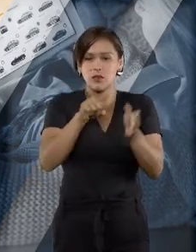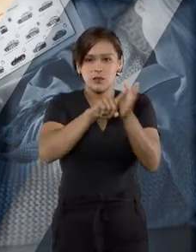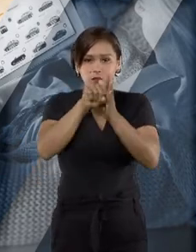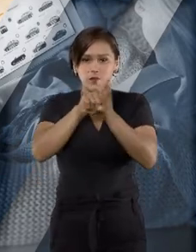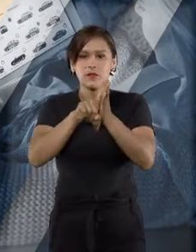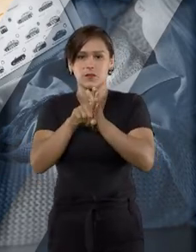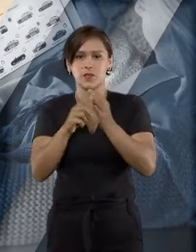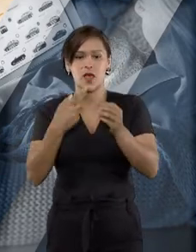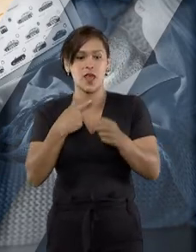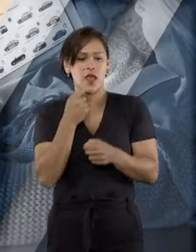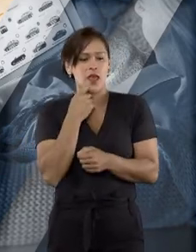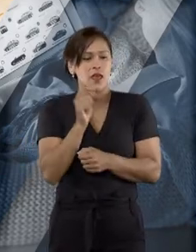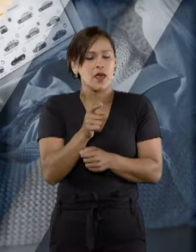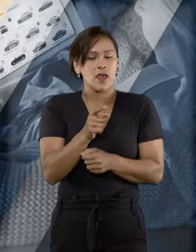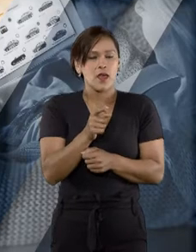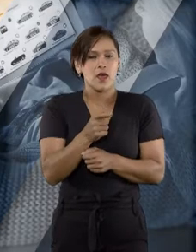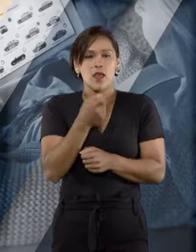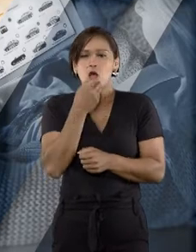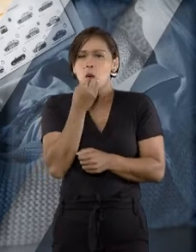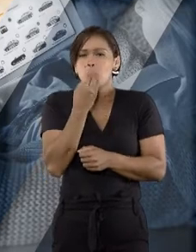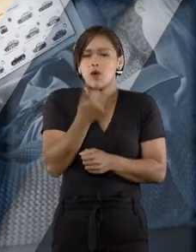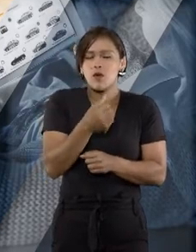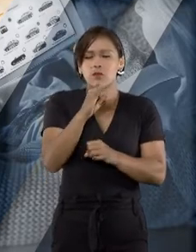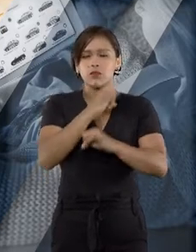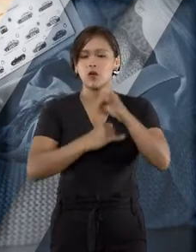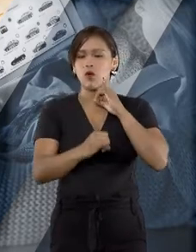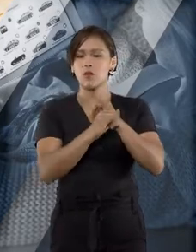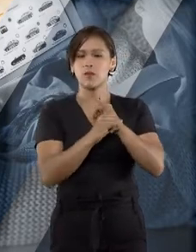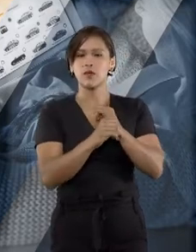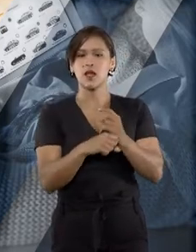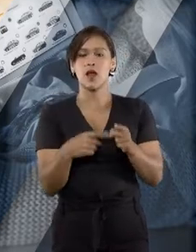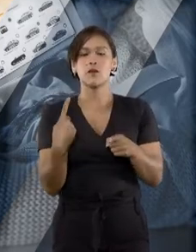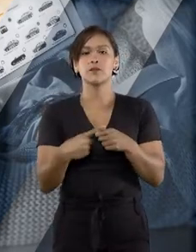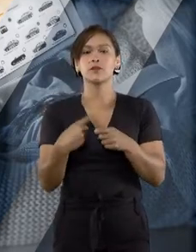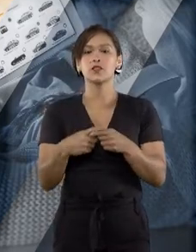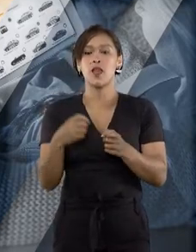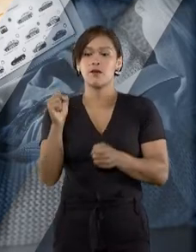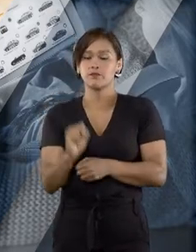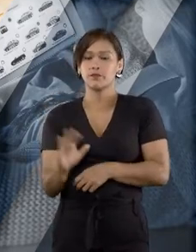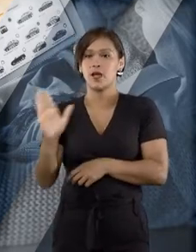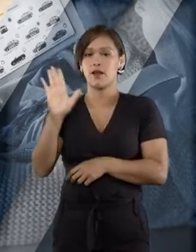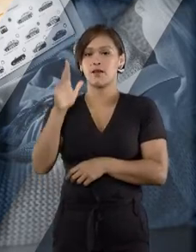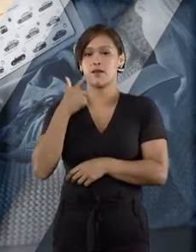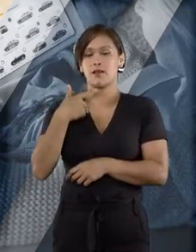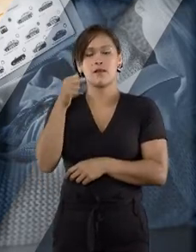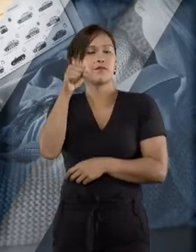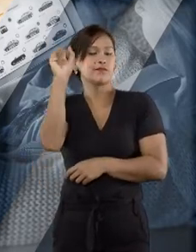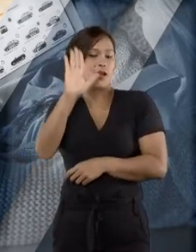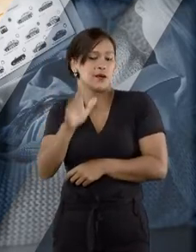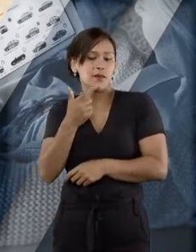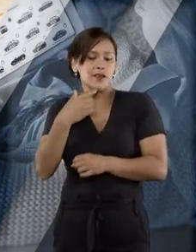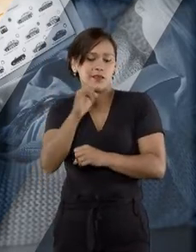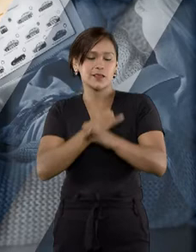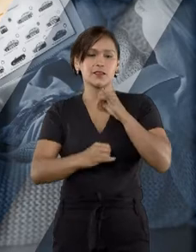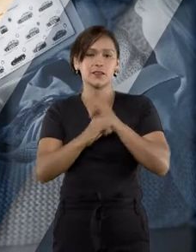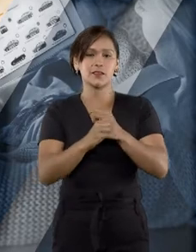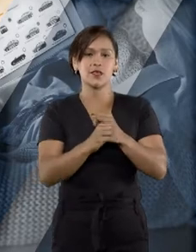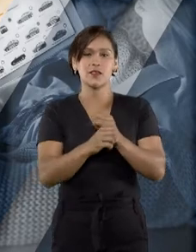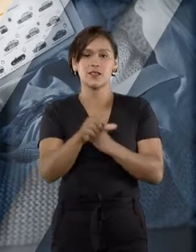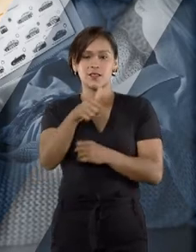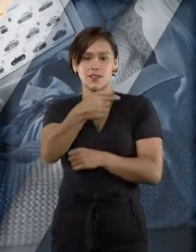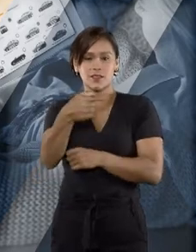que indicar as vantagens de comprar online. Preços mais baratos do que em lojas físicas apareceu em mais de 70% das